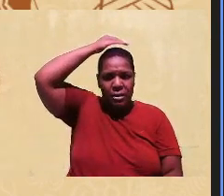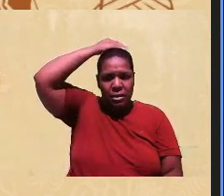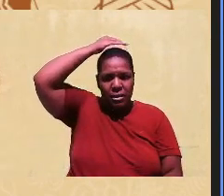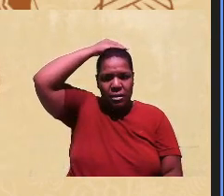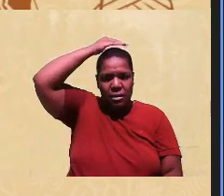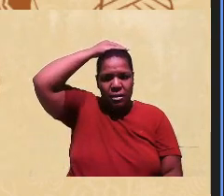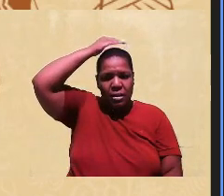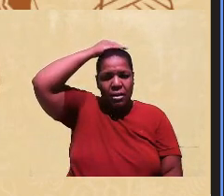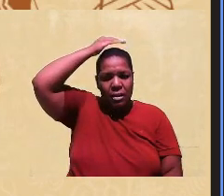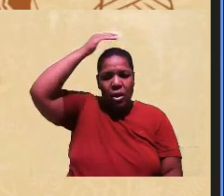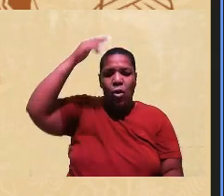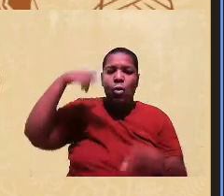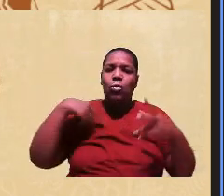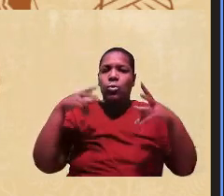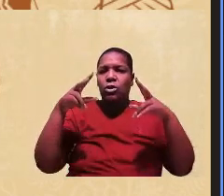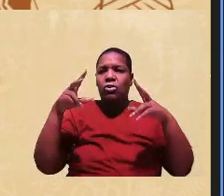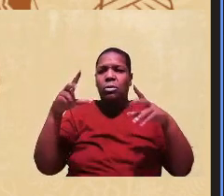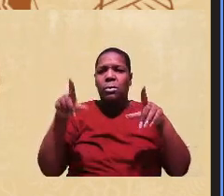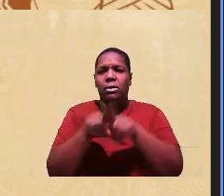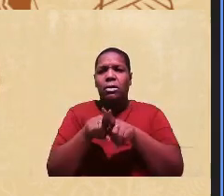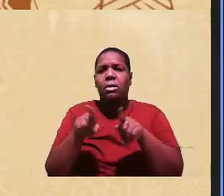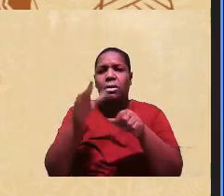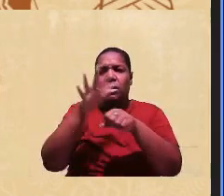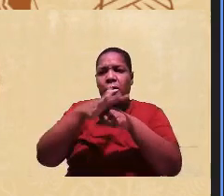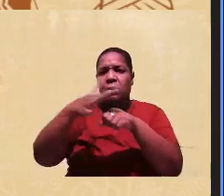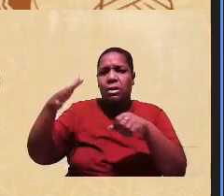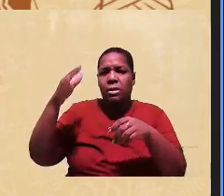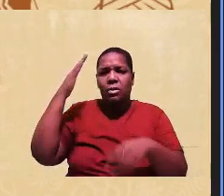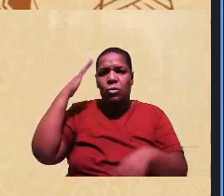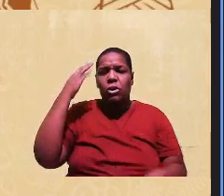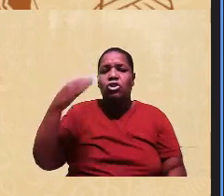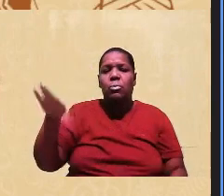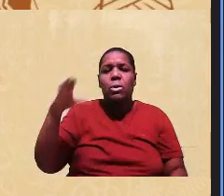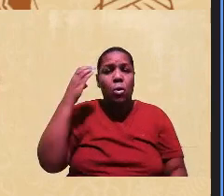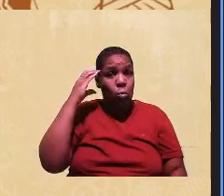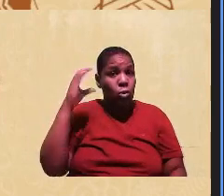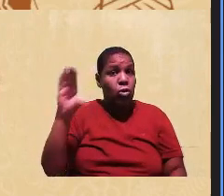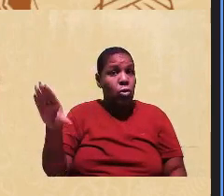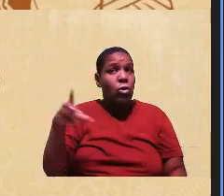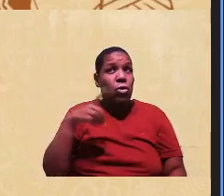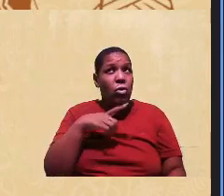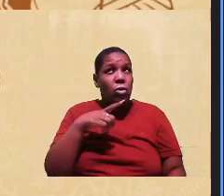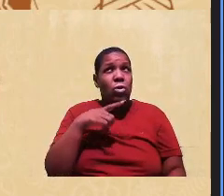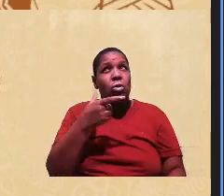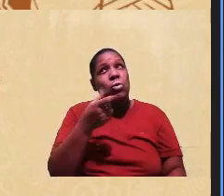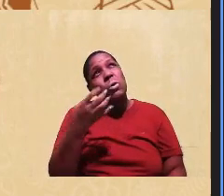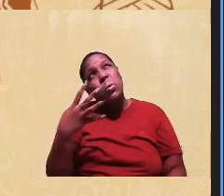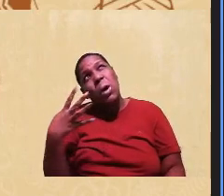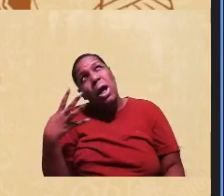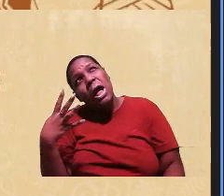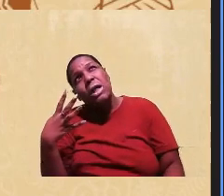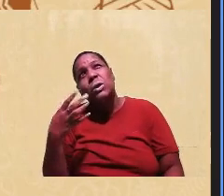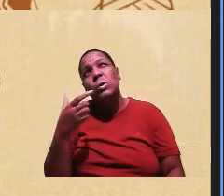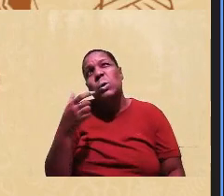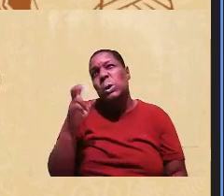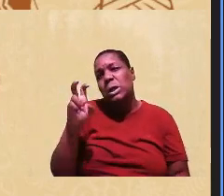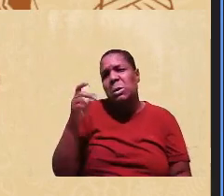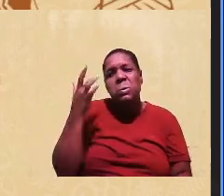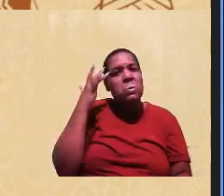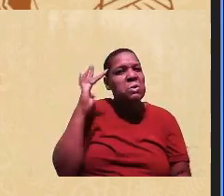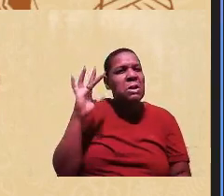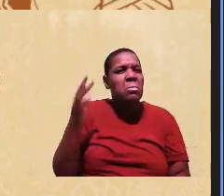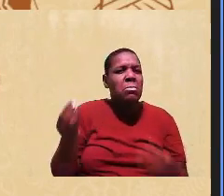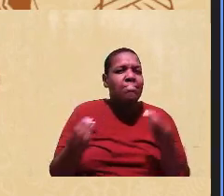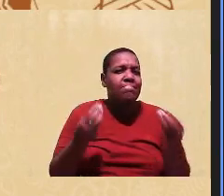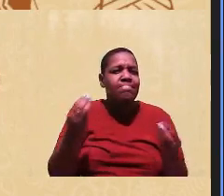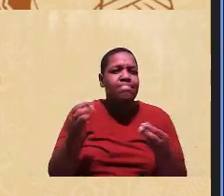em 2004, 2005, que era um processo, assim, muito interessante, pilotos, a gente não sabia muito o que fazer, da